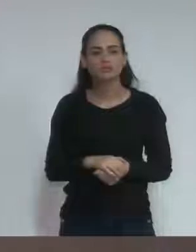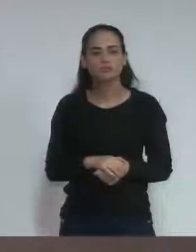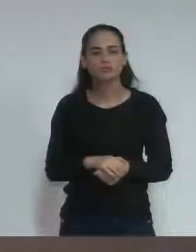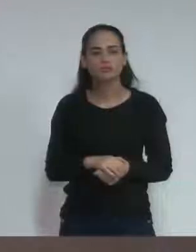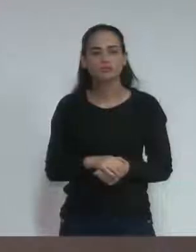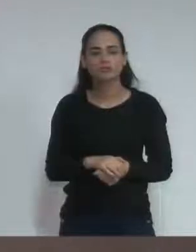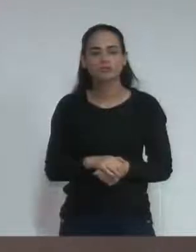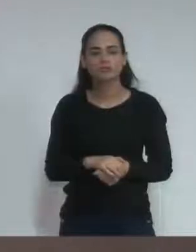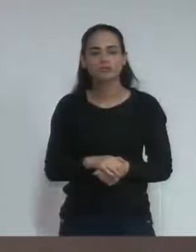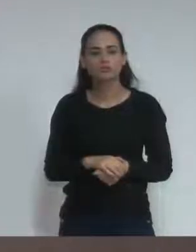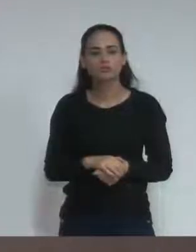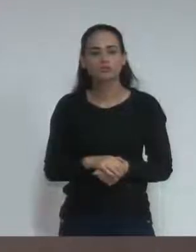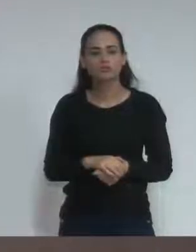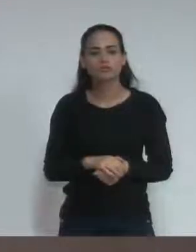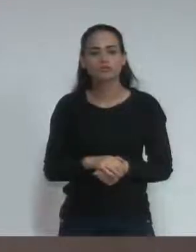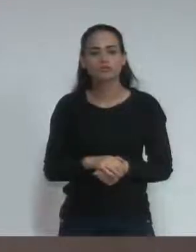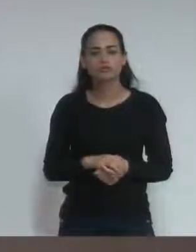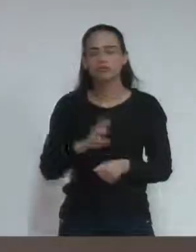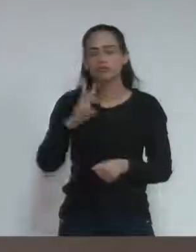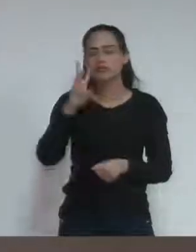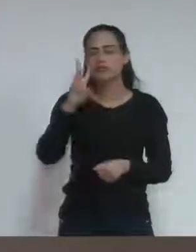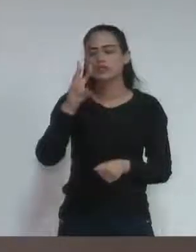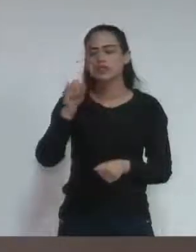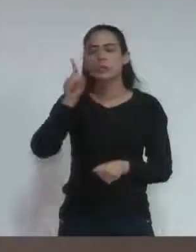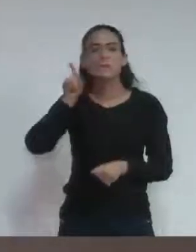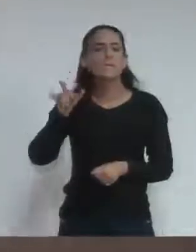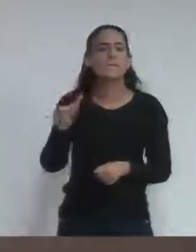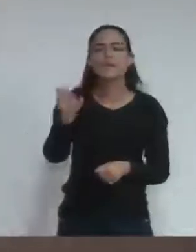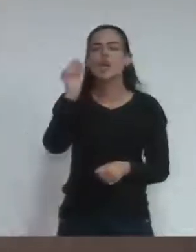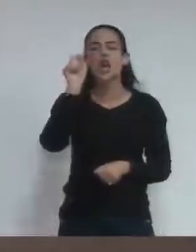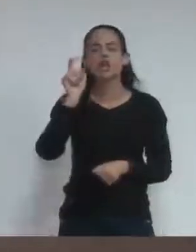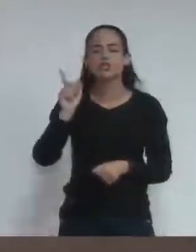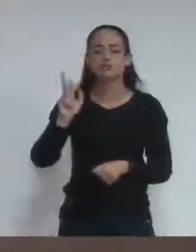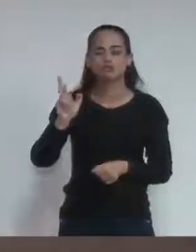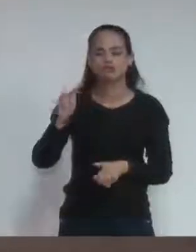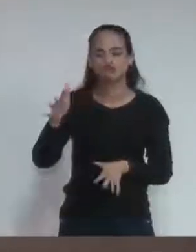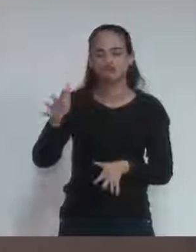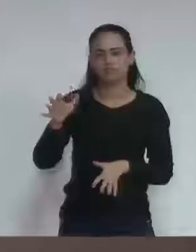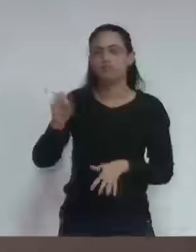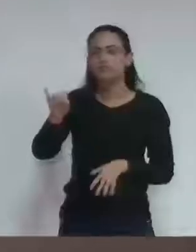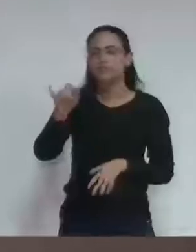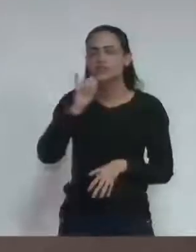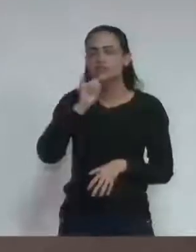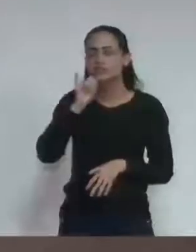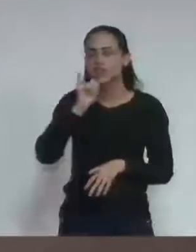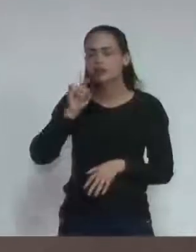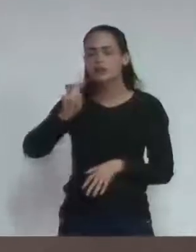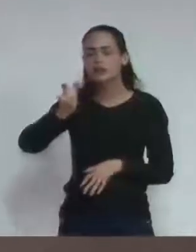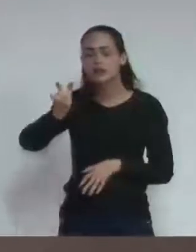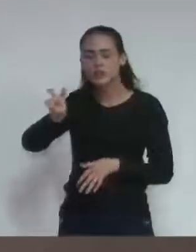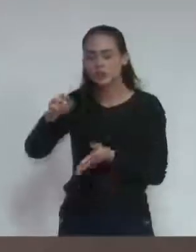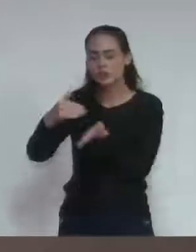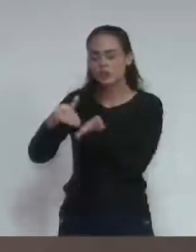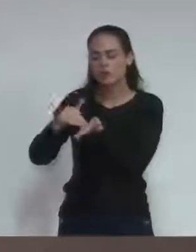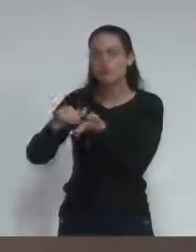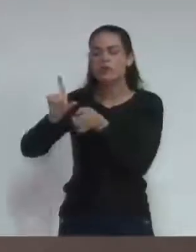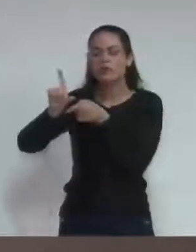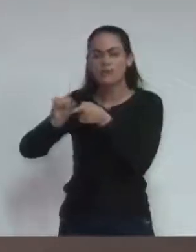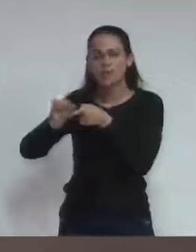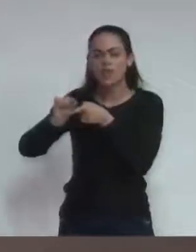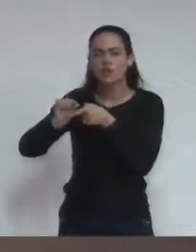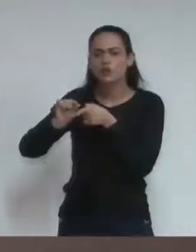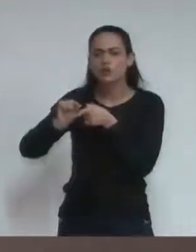e poucos milhões. Se ele reduzisse tudo isso, os cinco secretários, metade, em quatro anos,